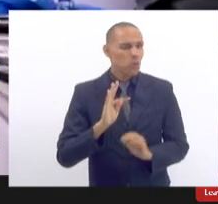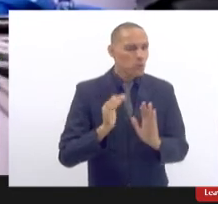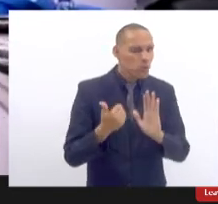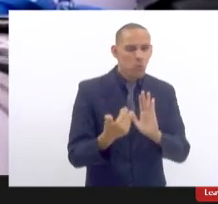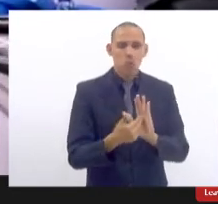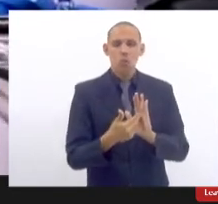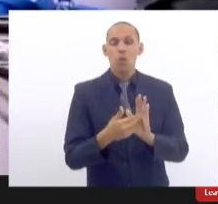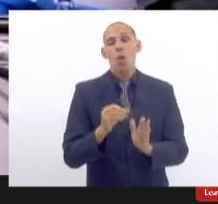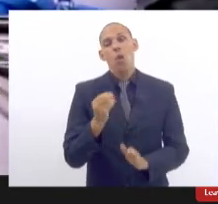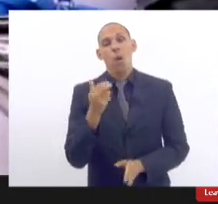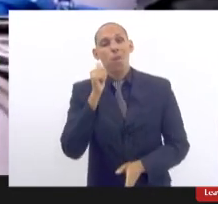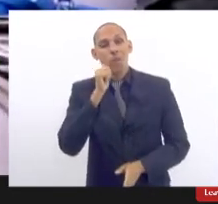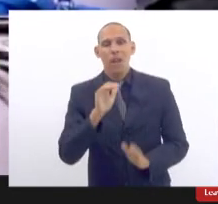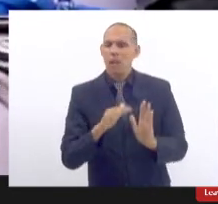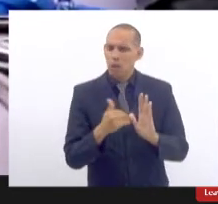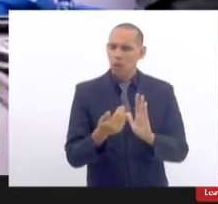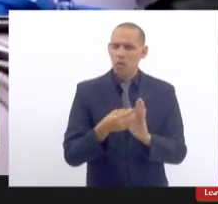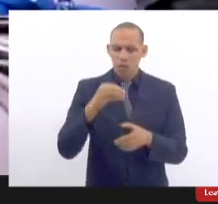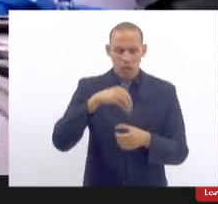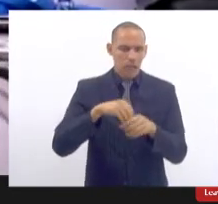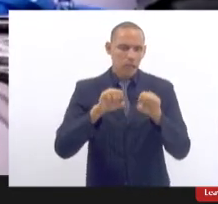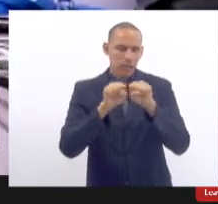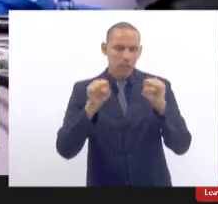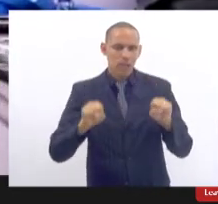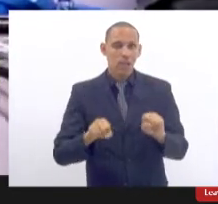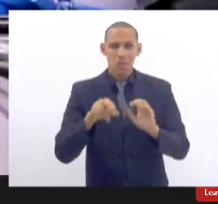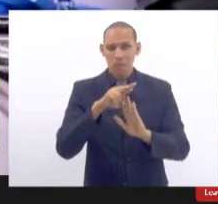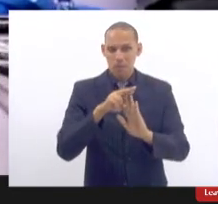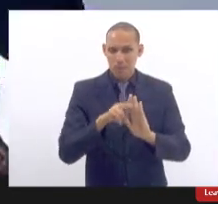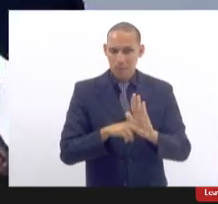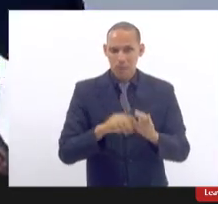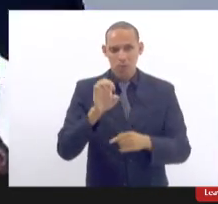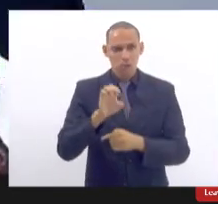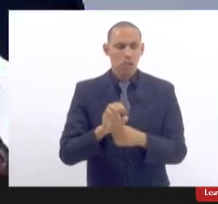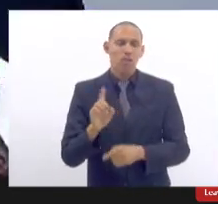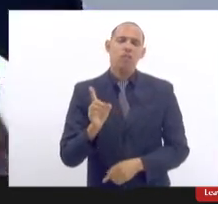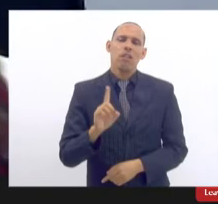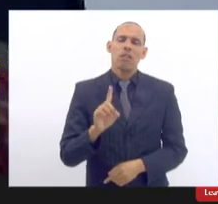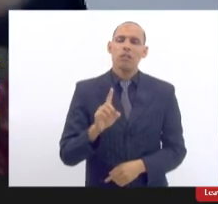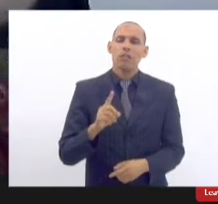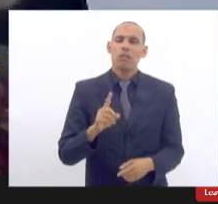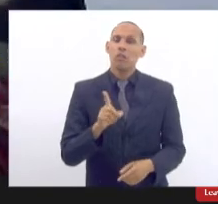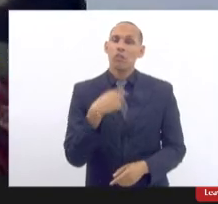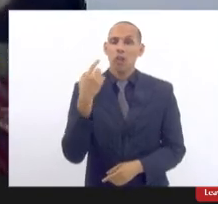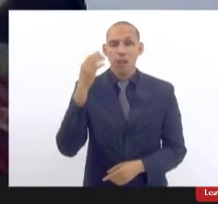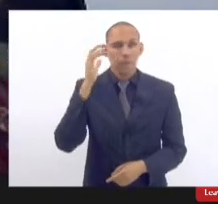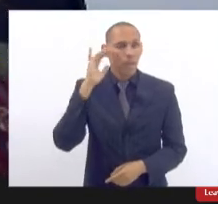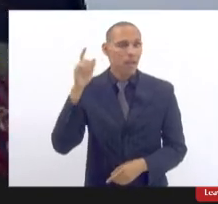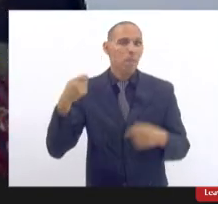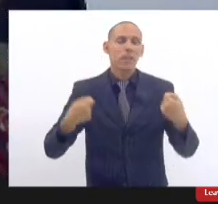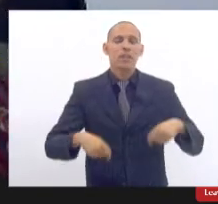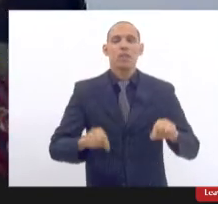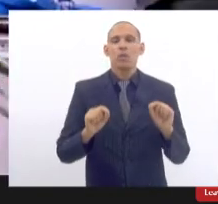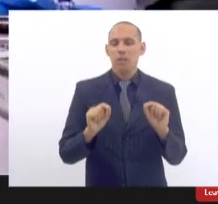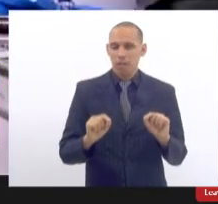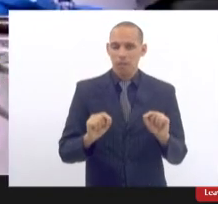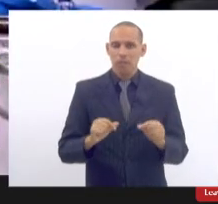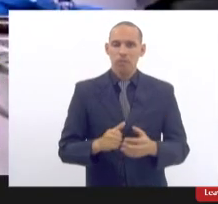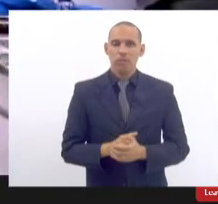mulheres vão passar pelo sistema estadual de regulação então a gente precisa pensar numa questão